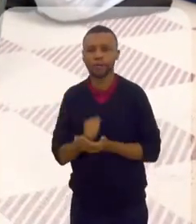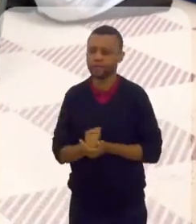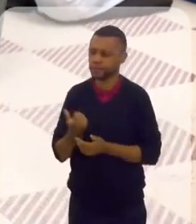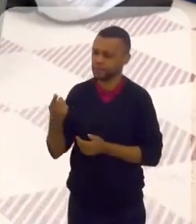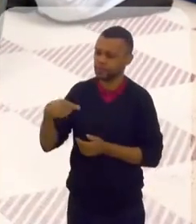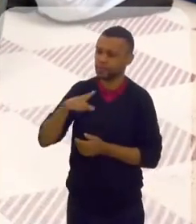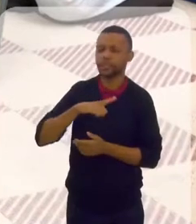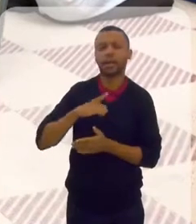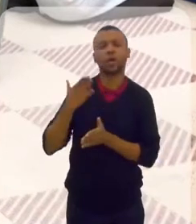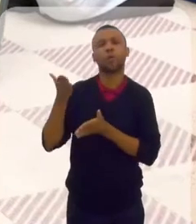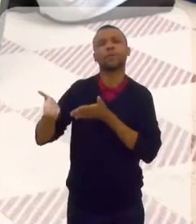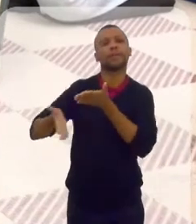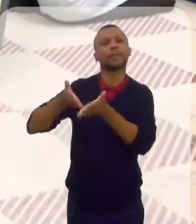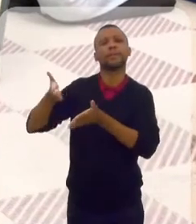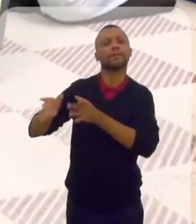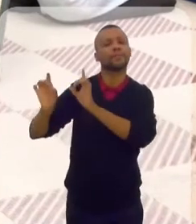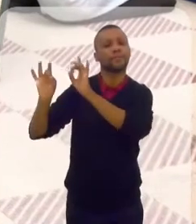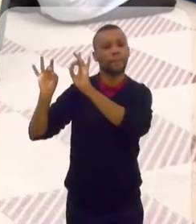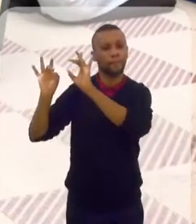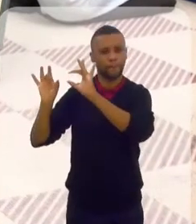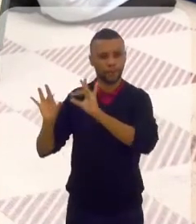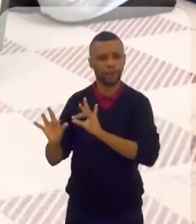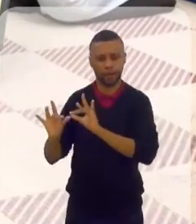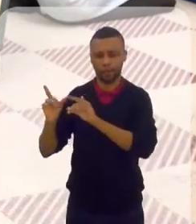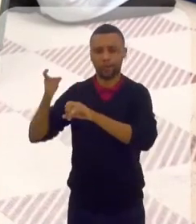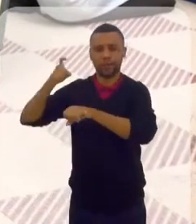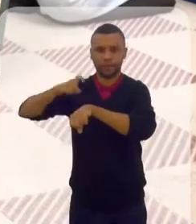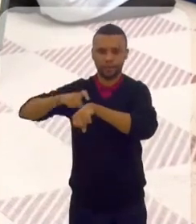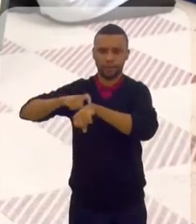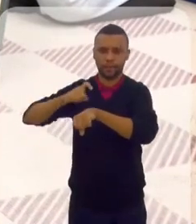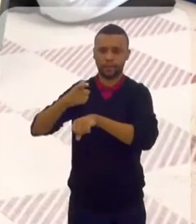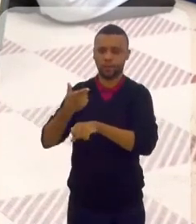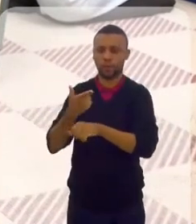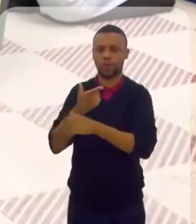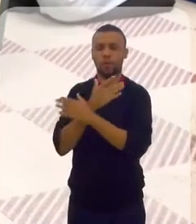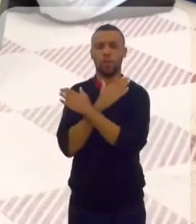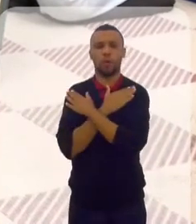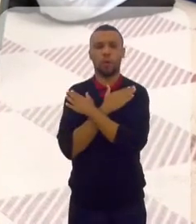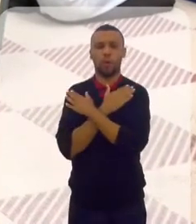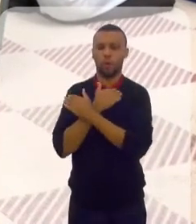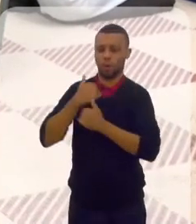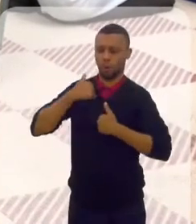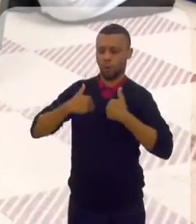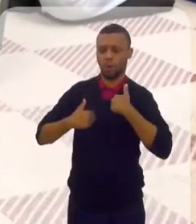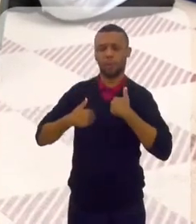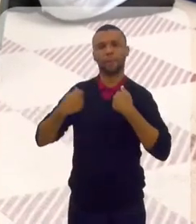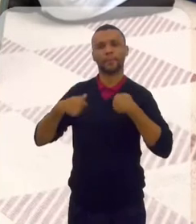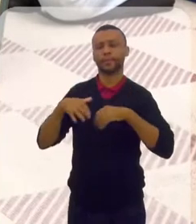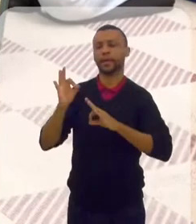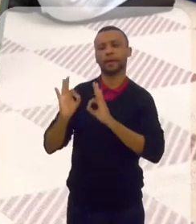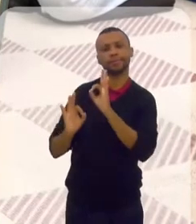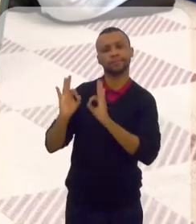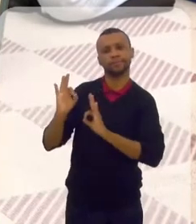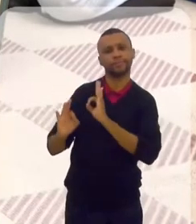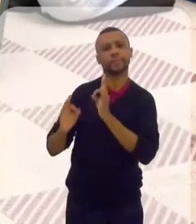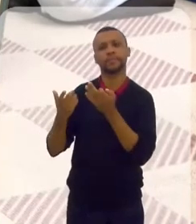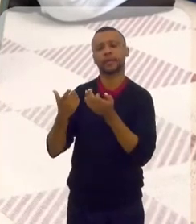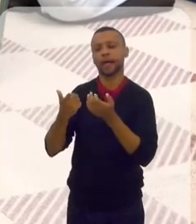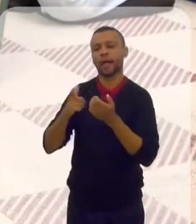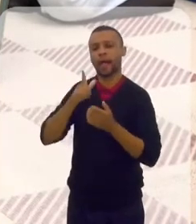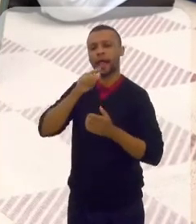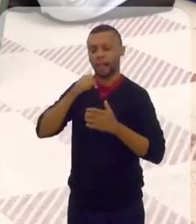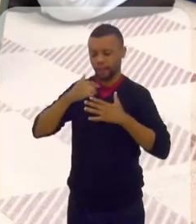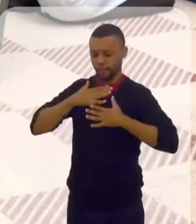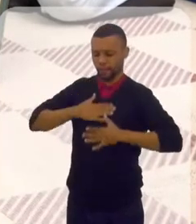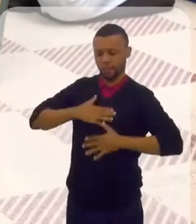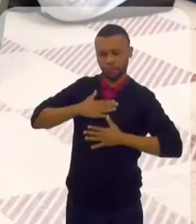têm um tratamento todo especial, né? O corpo tem que ser preparado, tem que ser lavado, é